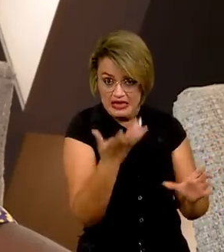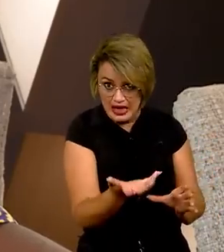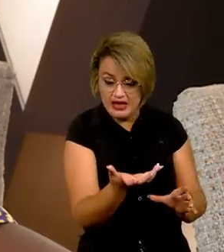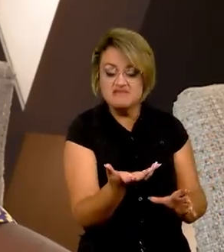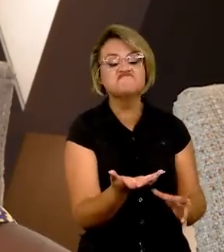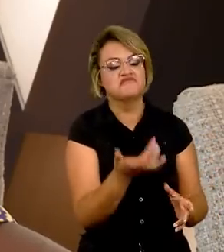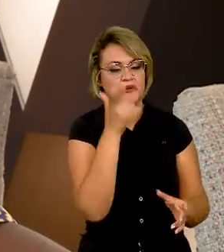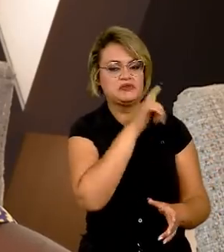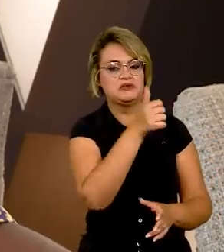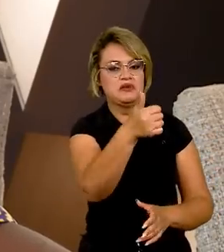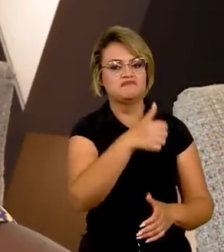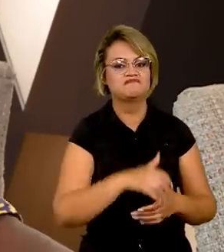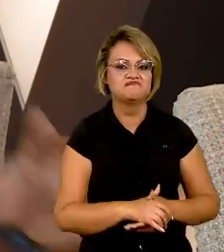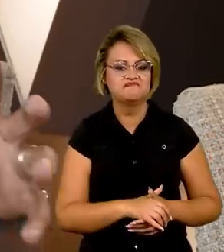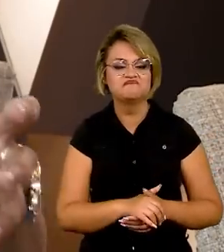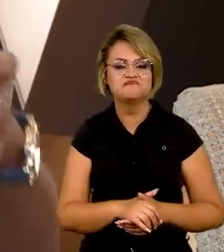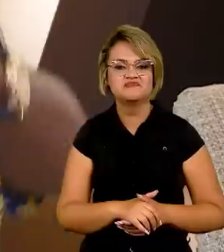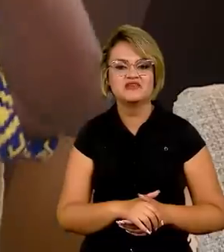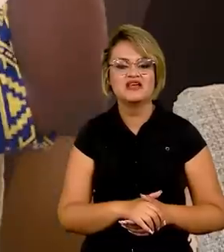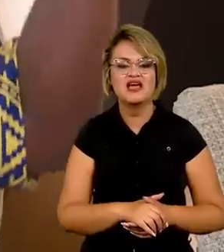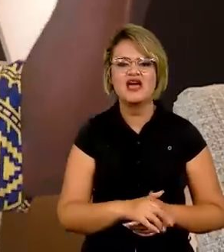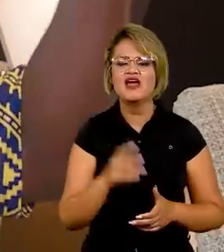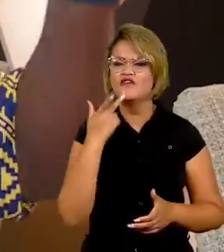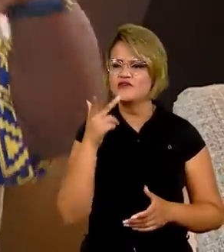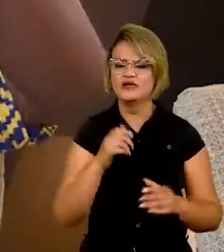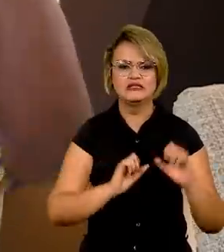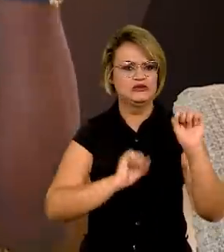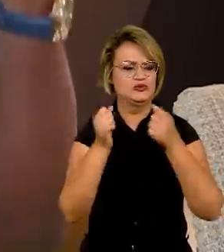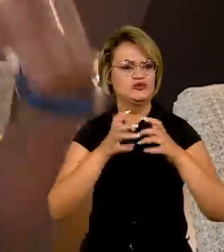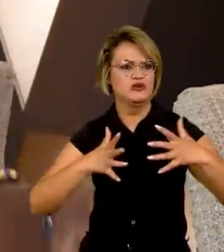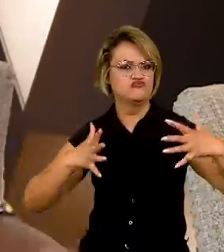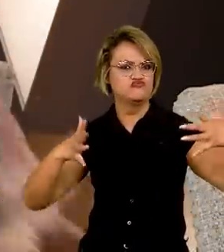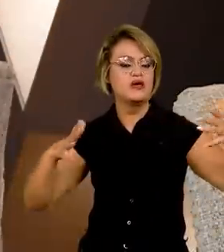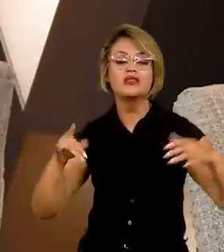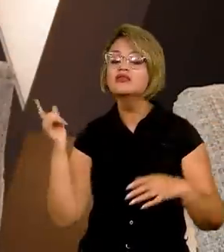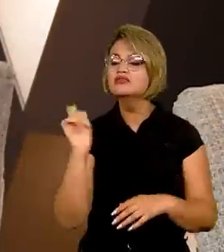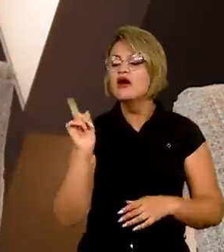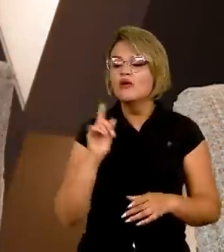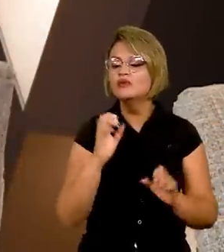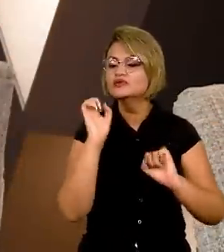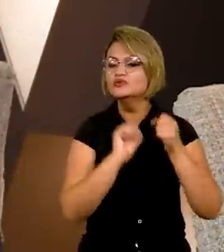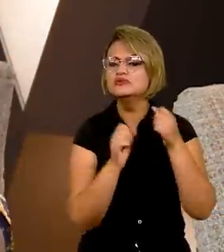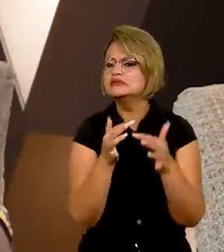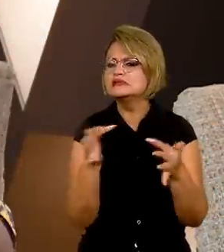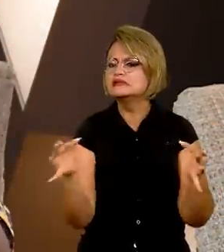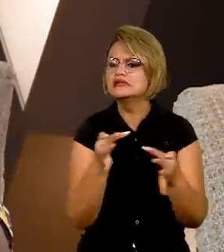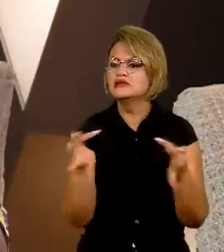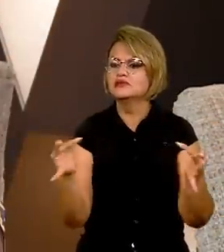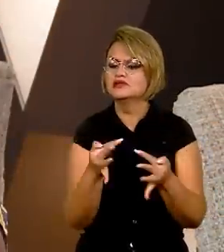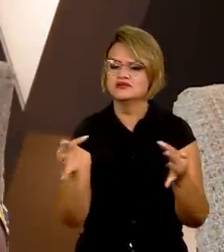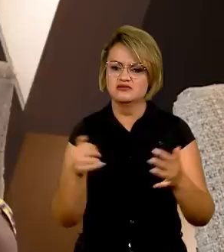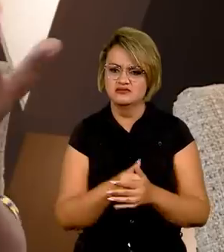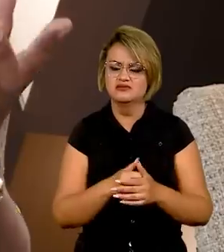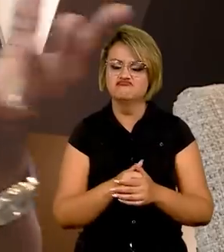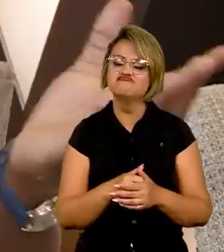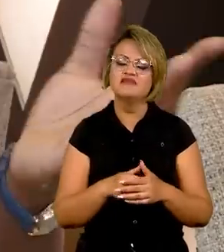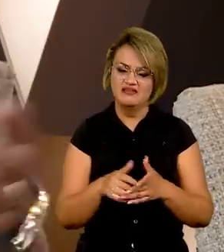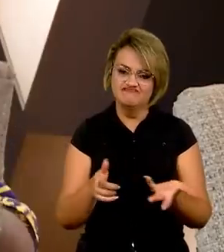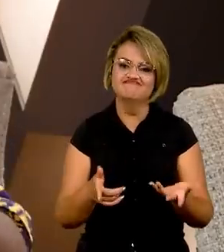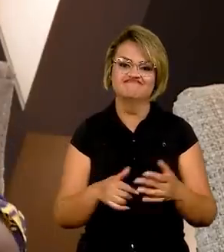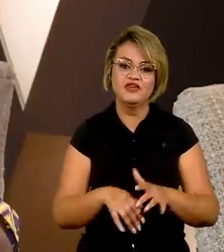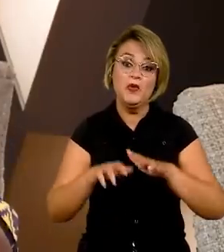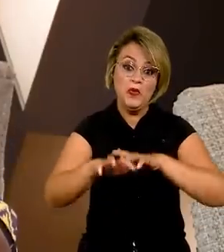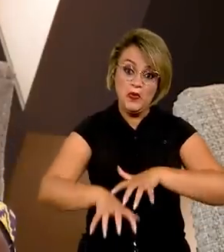sucesso absoluto. Eu não falo da mega indústria, da grande indústria, não, pequenas indústrias transformadoras. o agronegócio é importante muito.